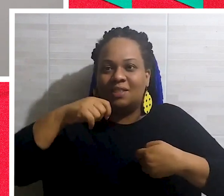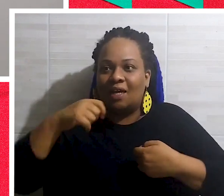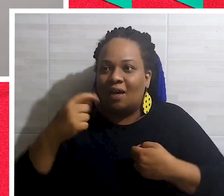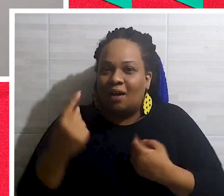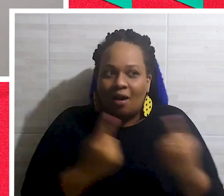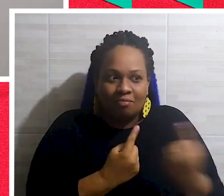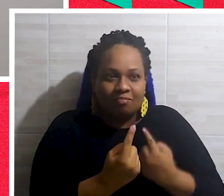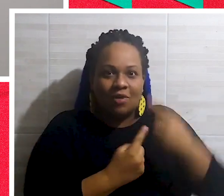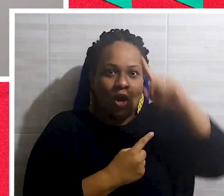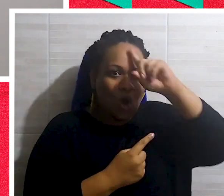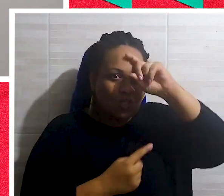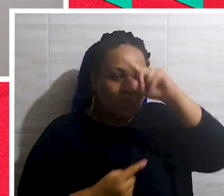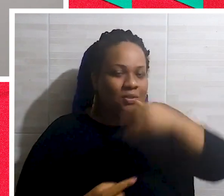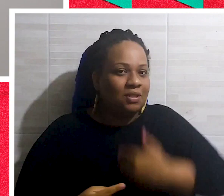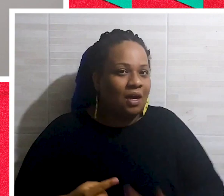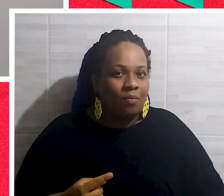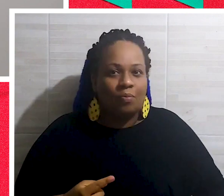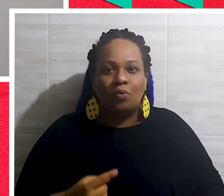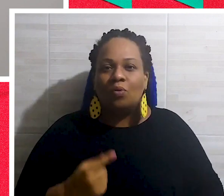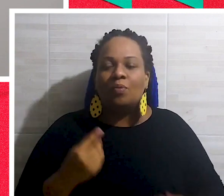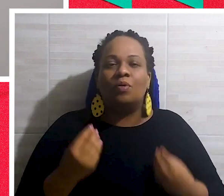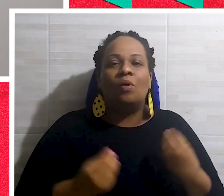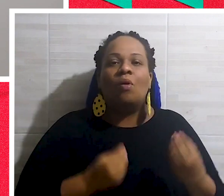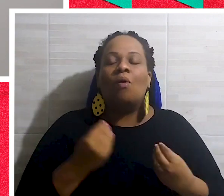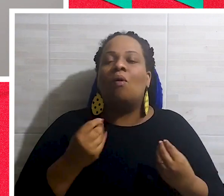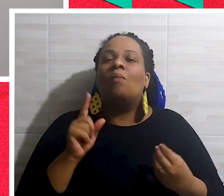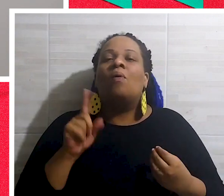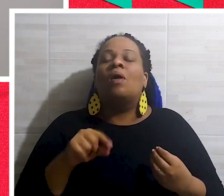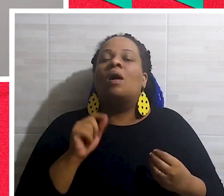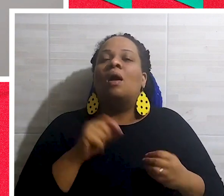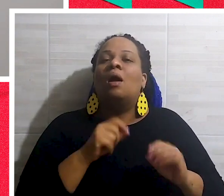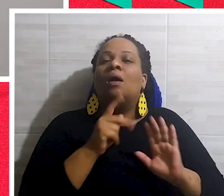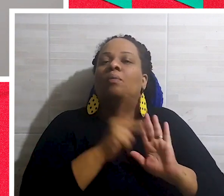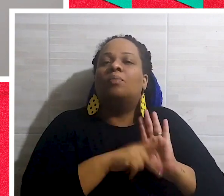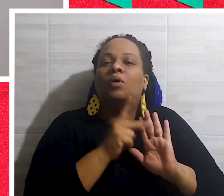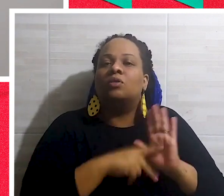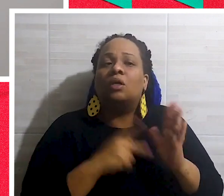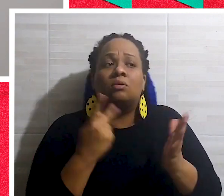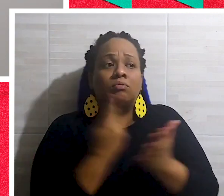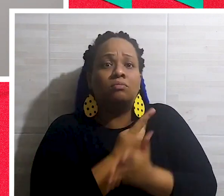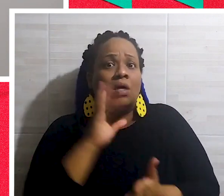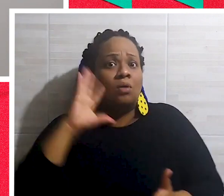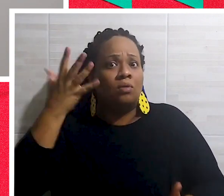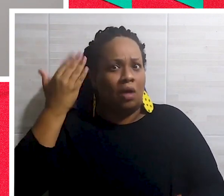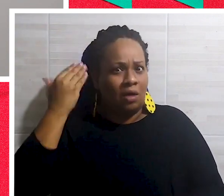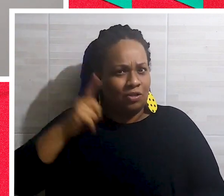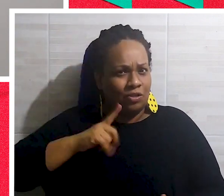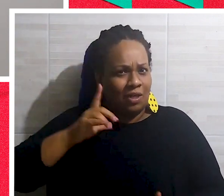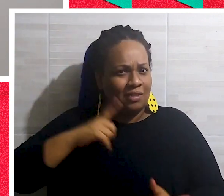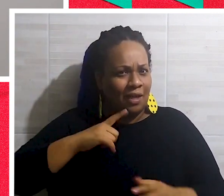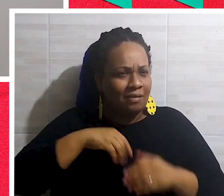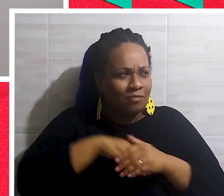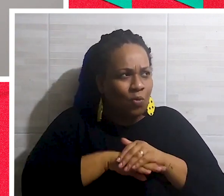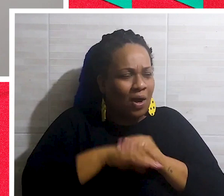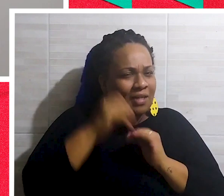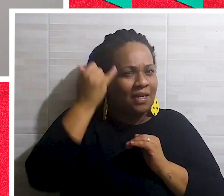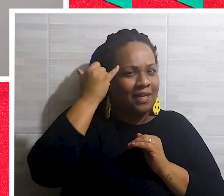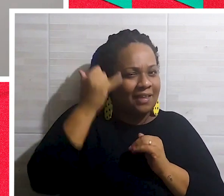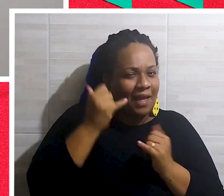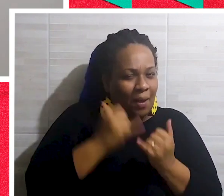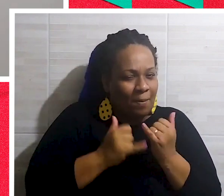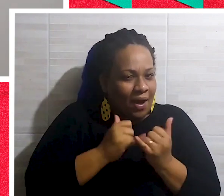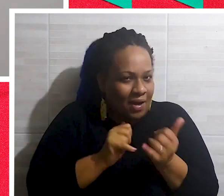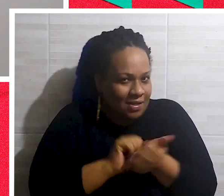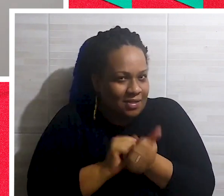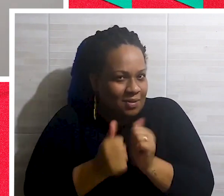nos hospitais públicos? Ou, como você disse, né? O fato de esse projeto poder ser usado a qualquer momento, você já tinha uma ideia anterior